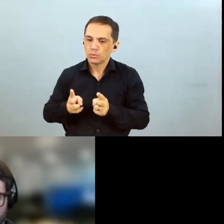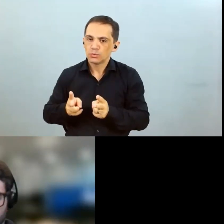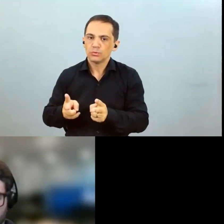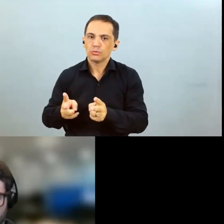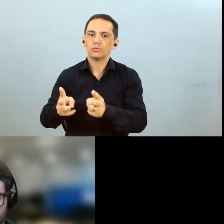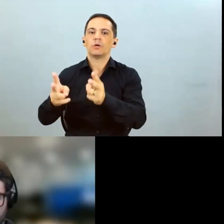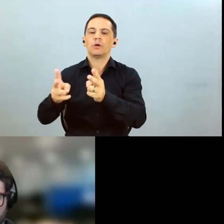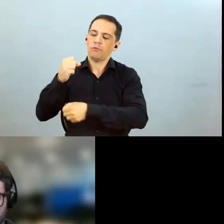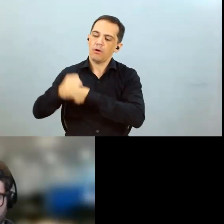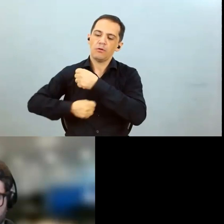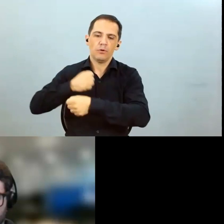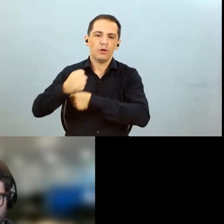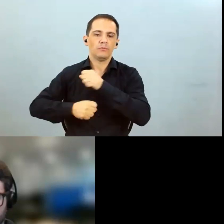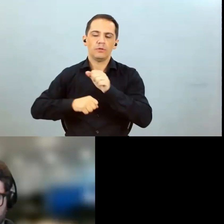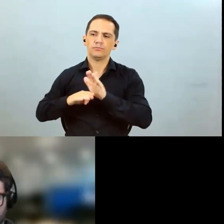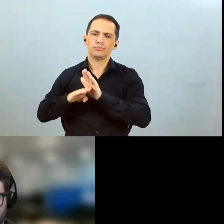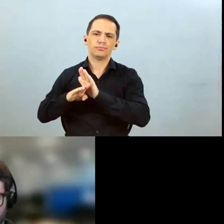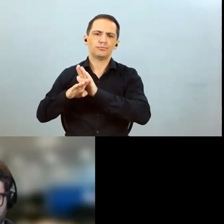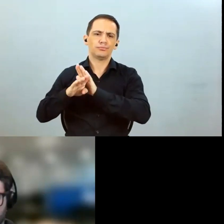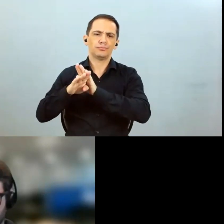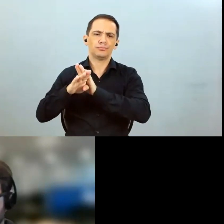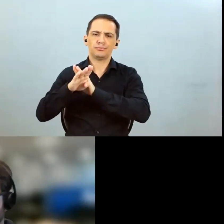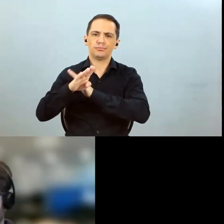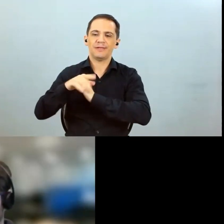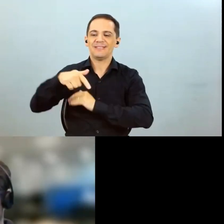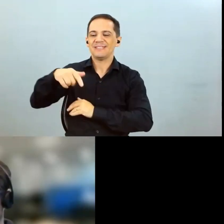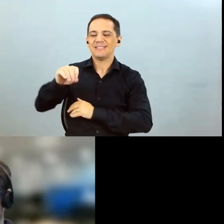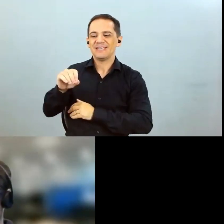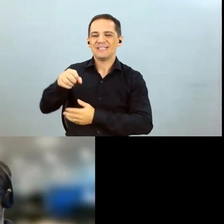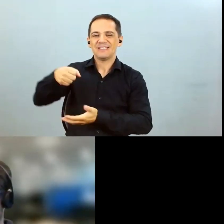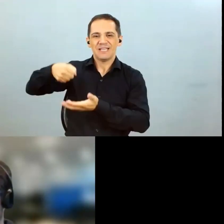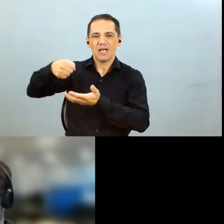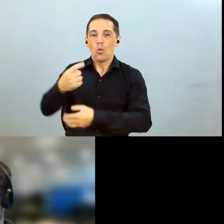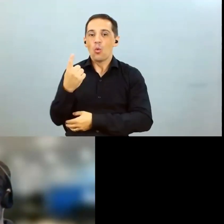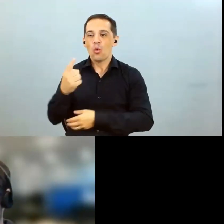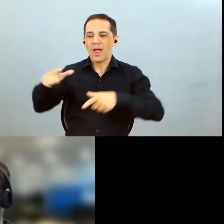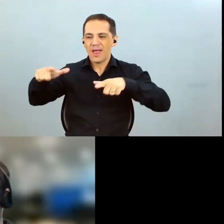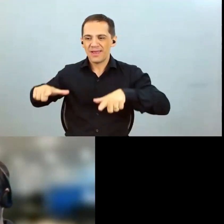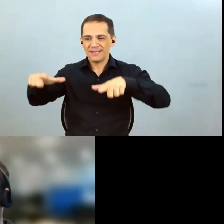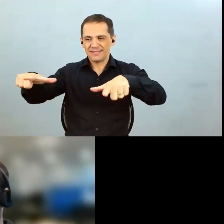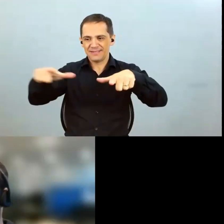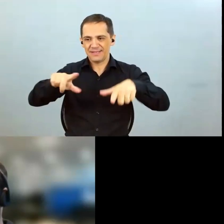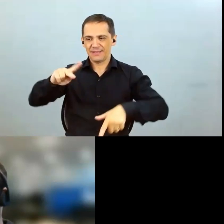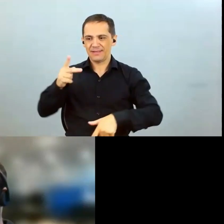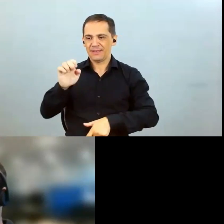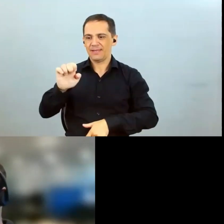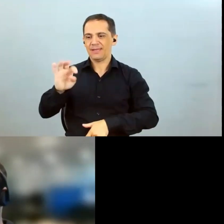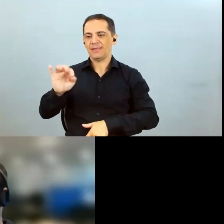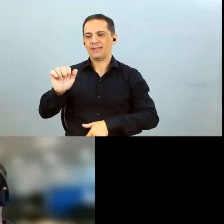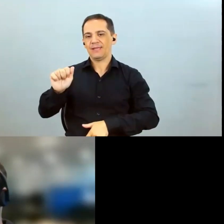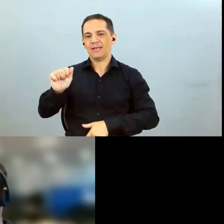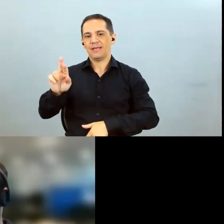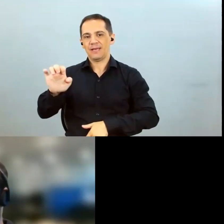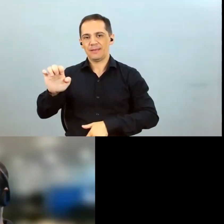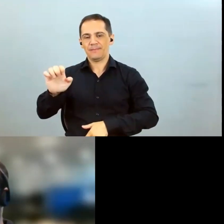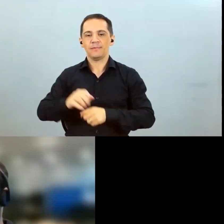anos e chegar na nossa meta de 70 sacos por hectare no caso da soja, o nosso patamar de algodão ir lá para 2 mil